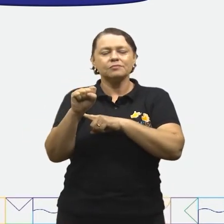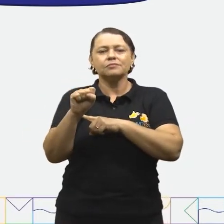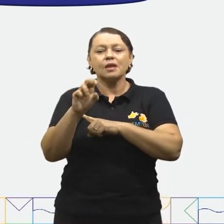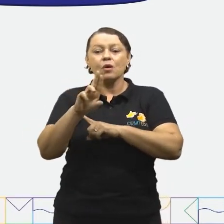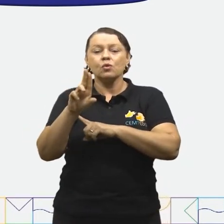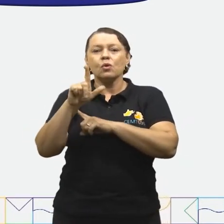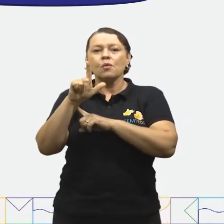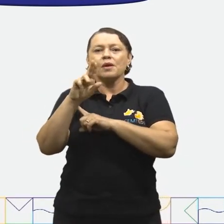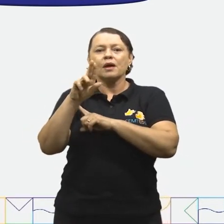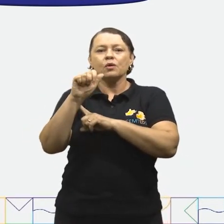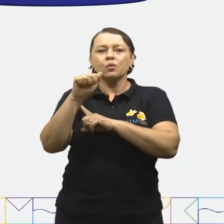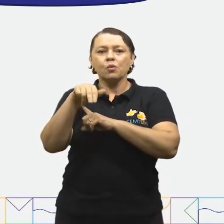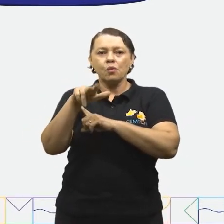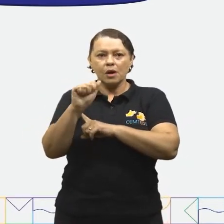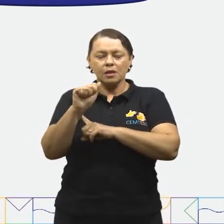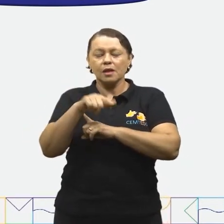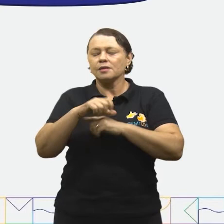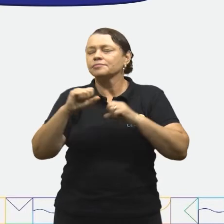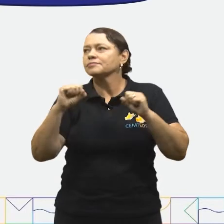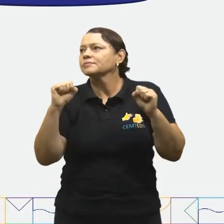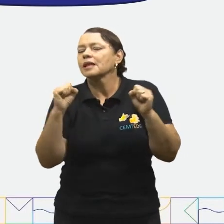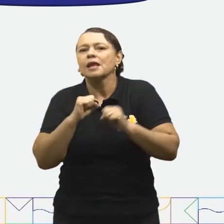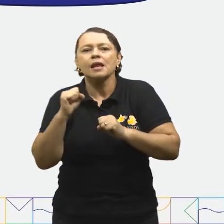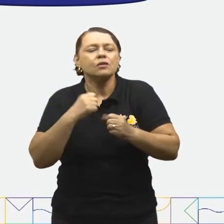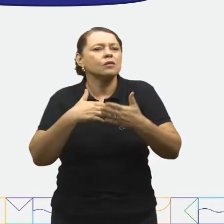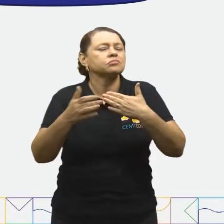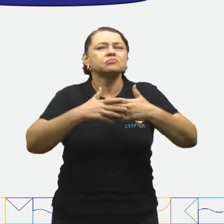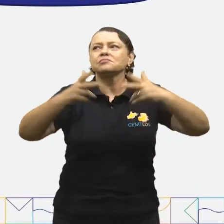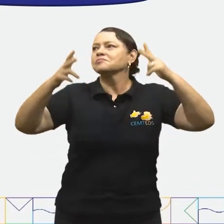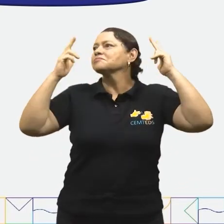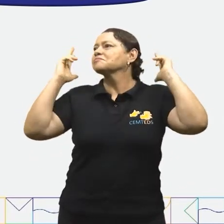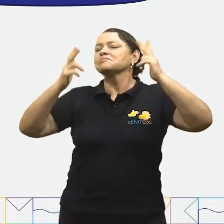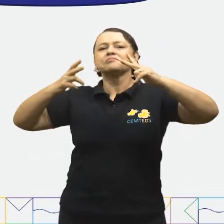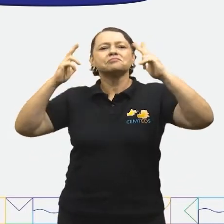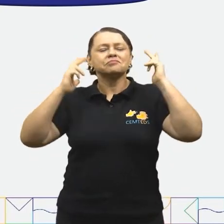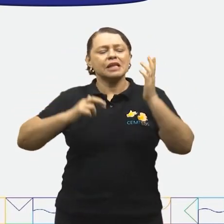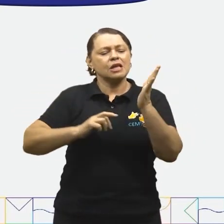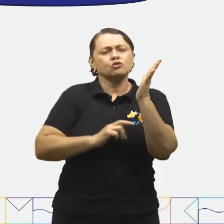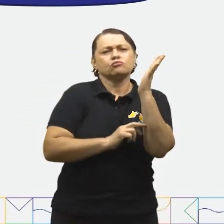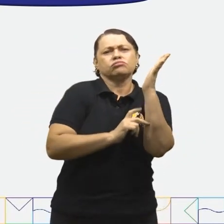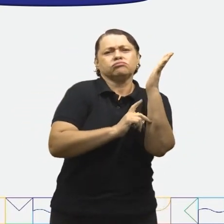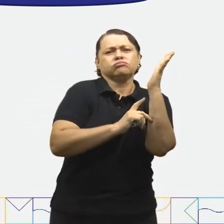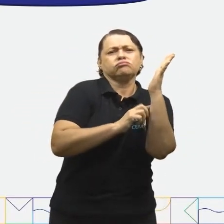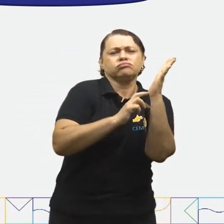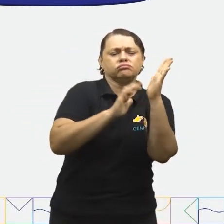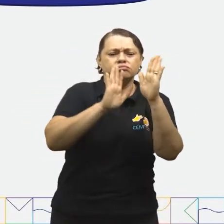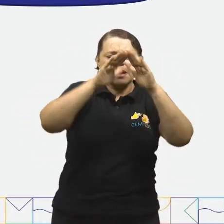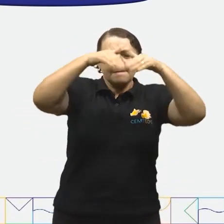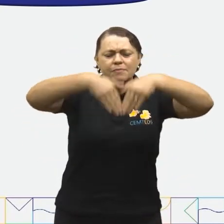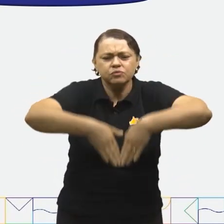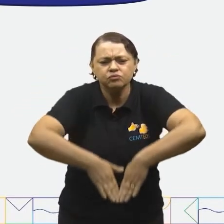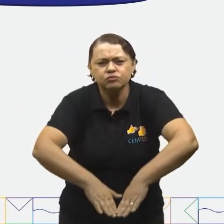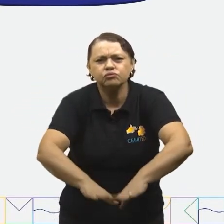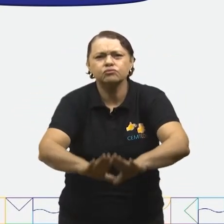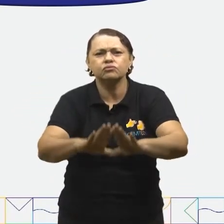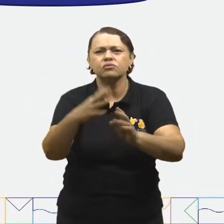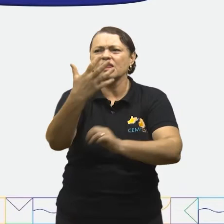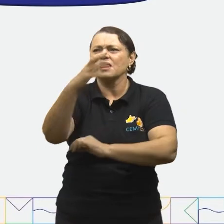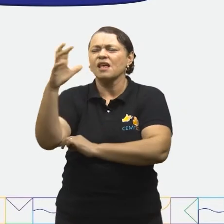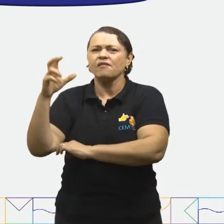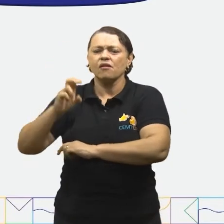nome era Luana. Ela adorava todo tipo de aventura. Escalada, mergulho, trilha,